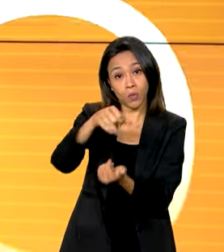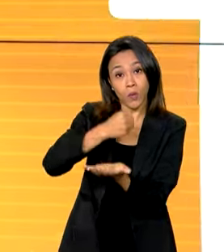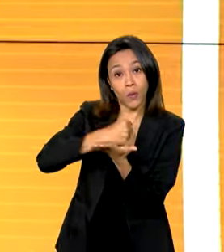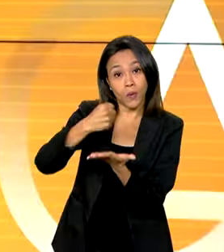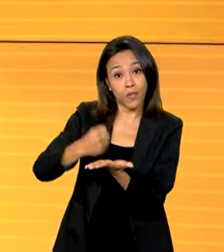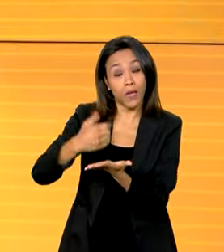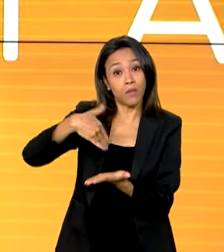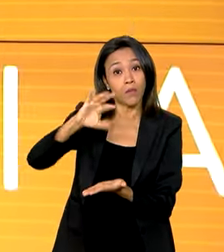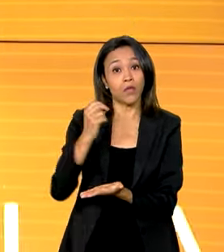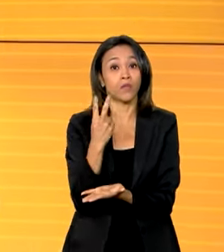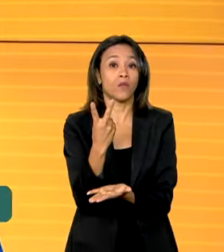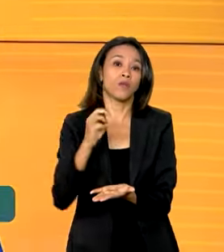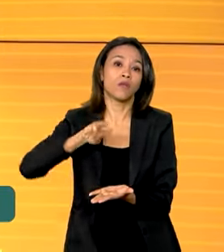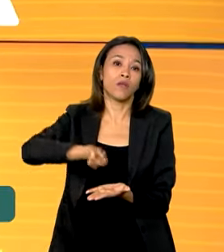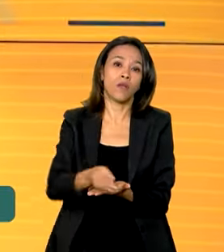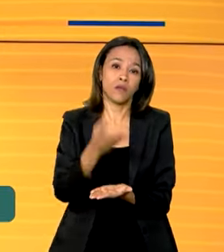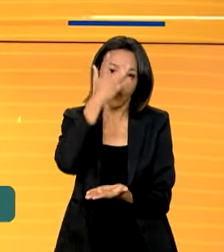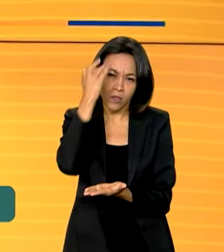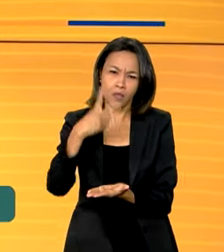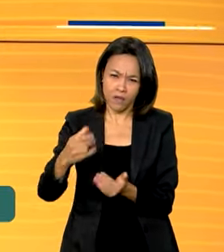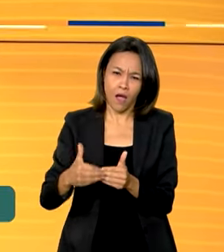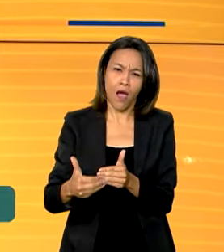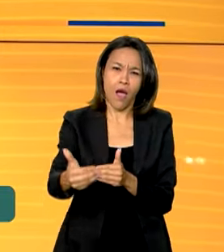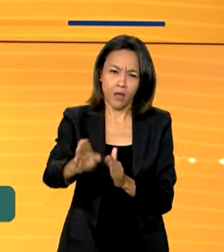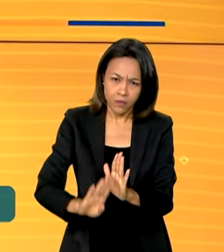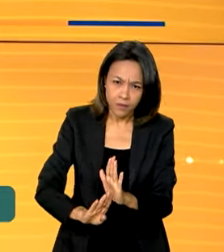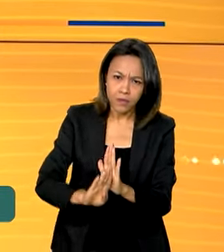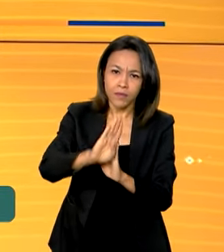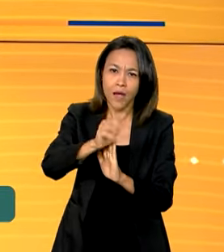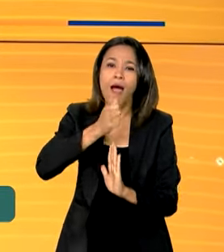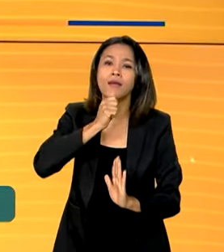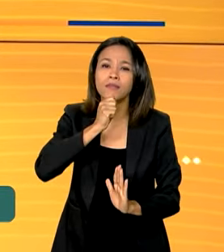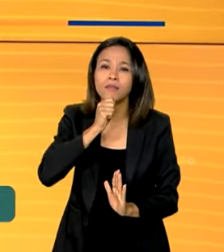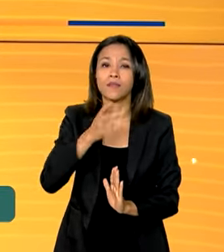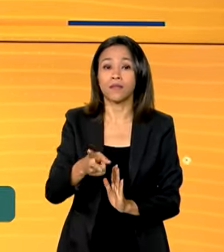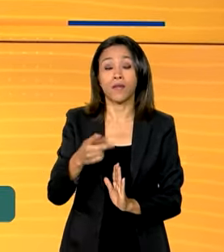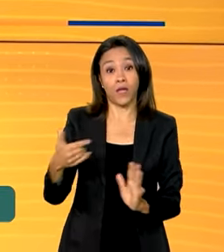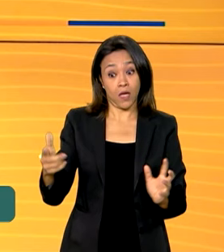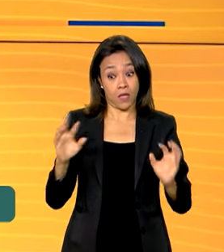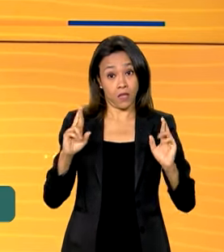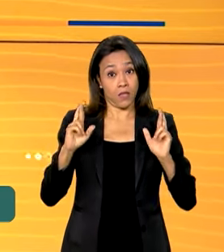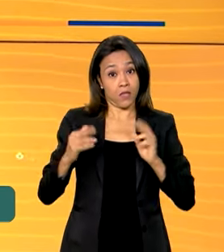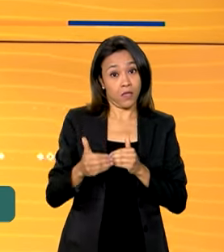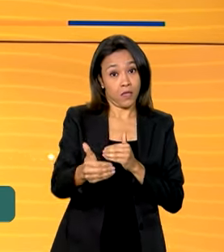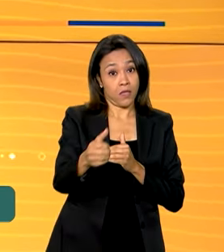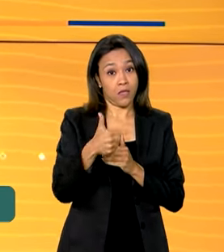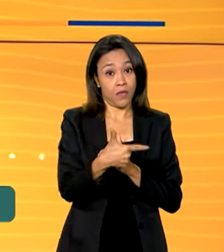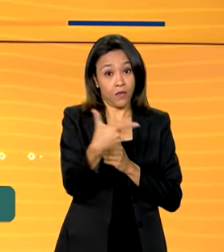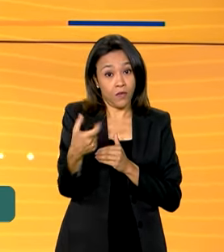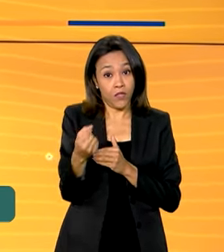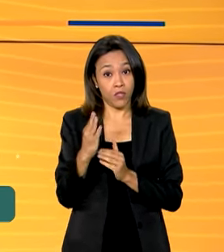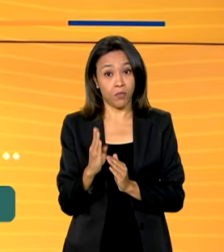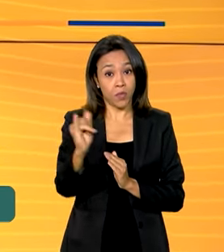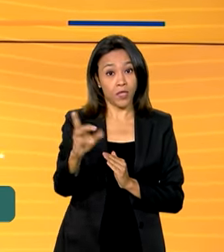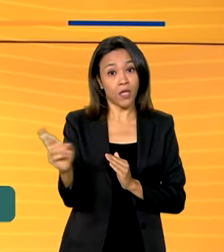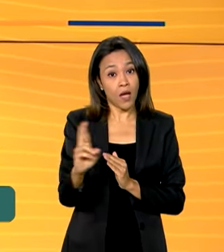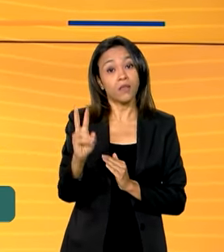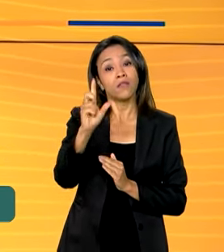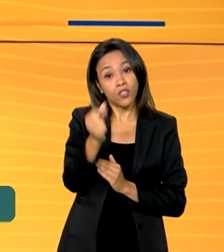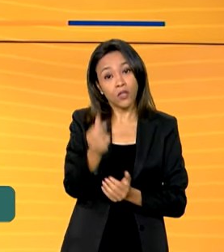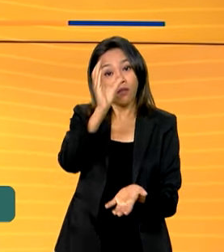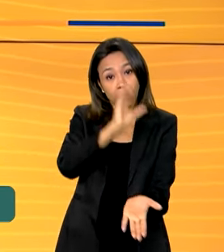milhões de trabalhadores e deve crescer ainda mais. A previsão é que cerca de 120 bilhões de reais sejam